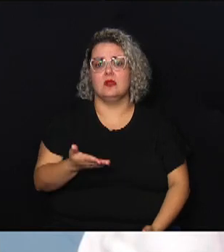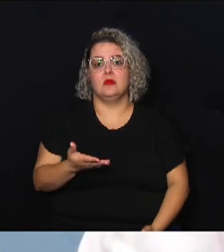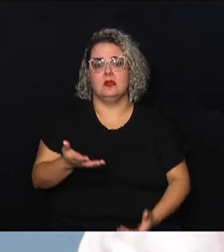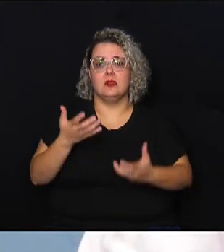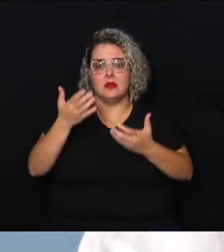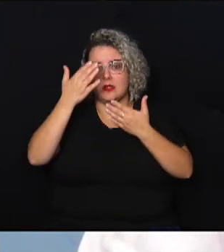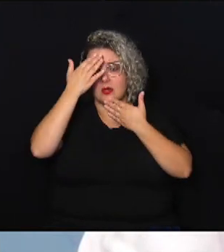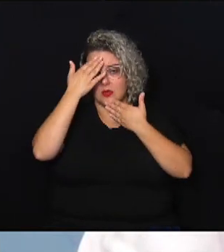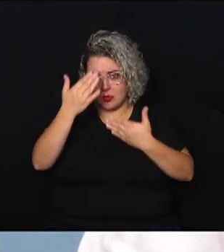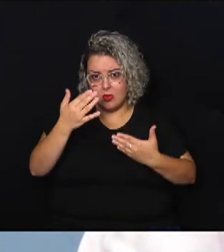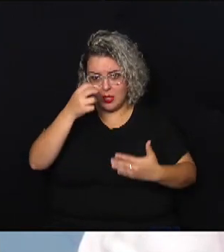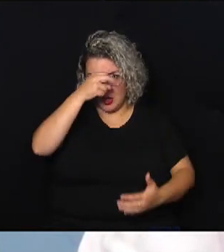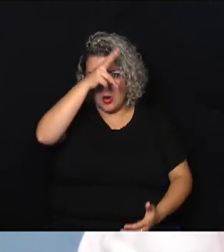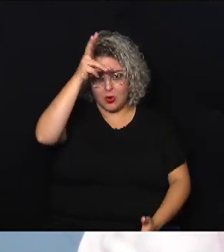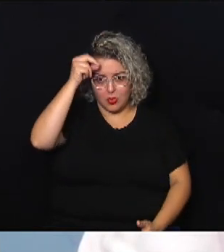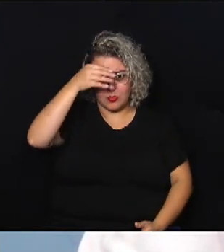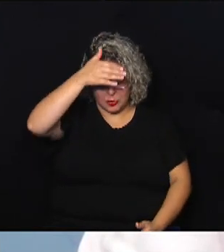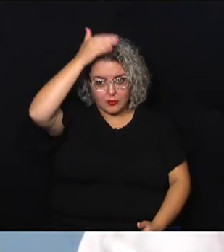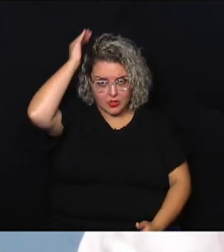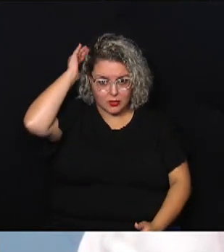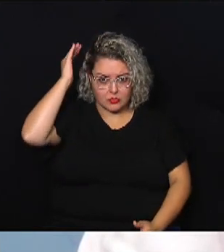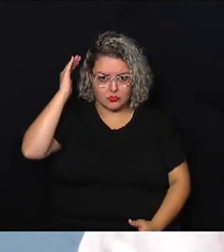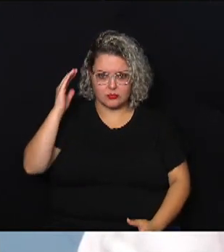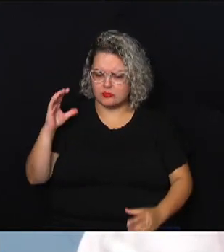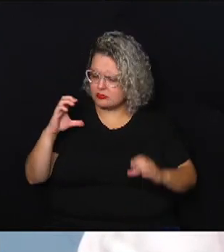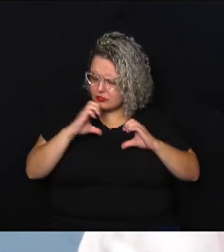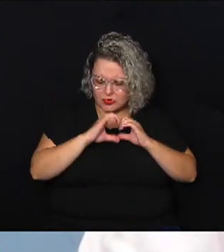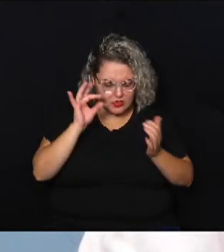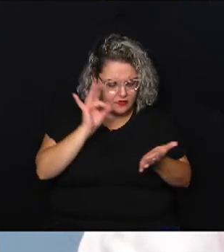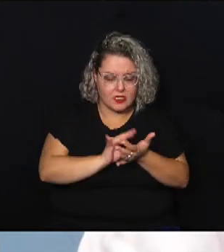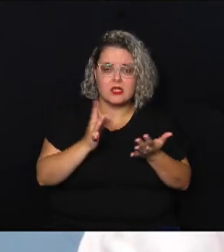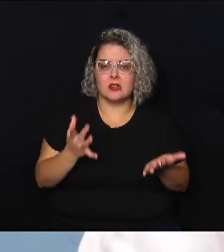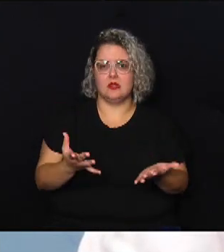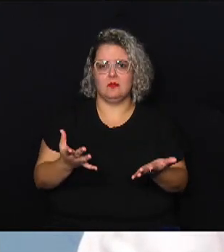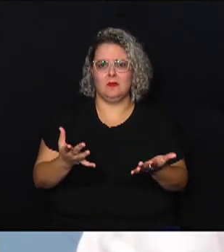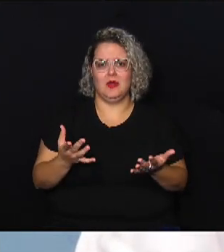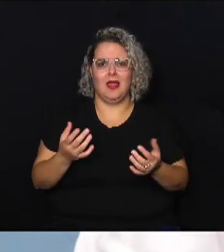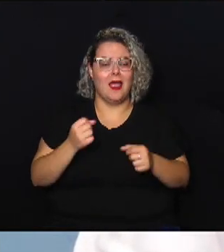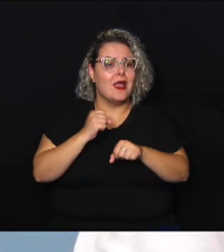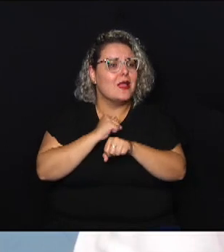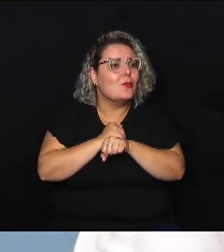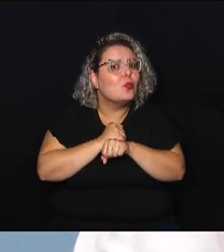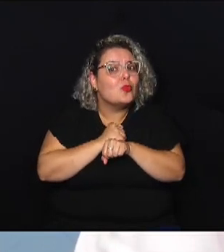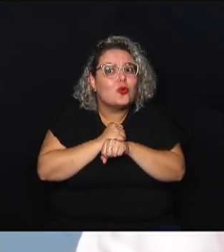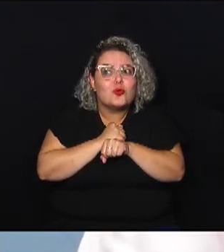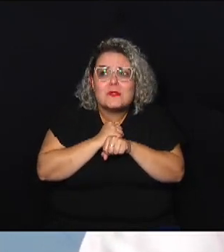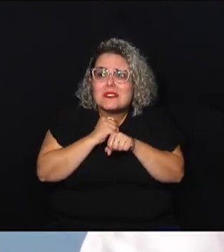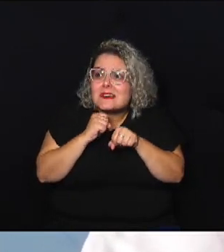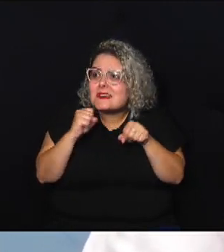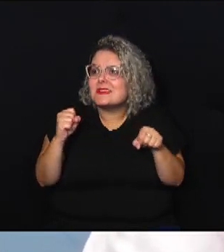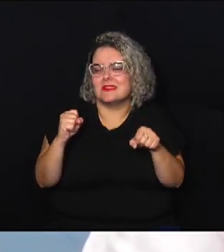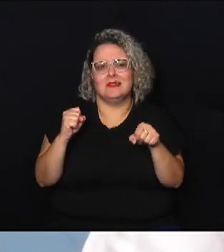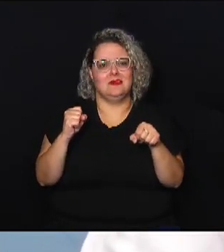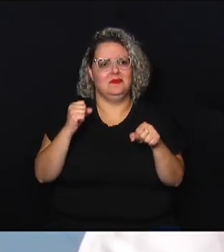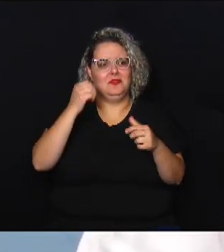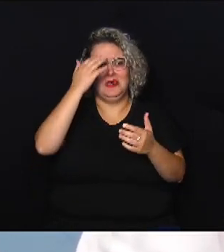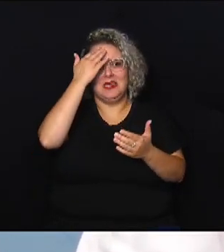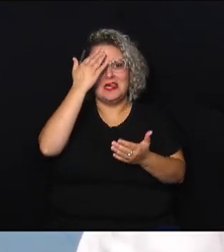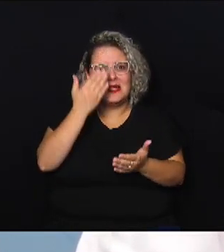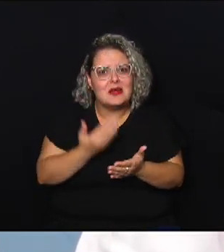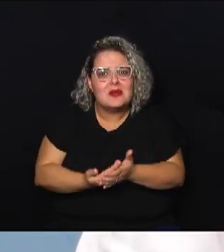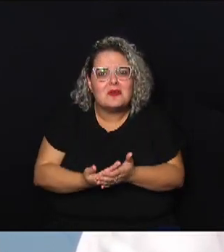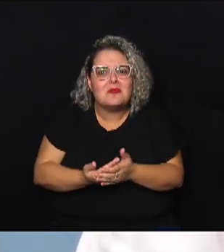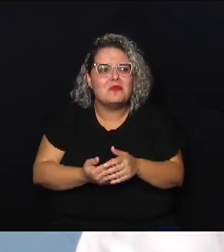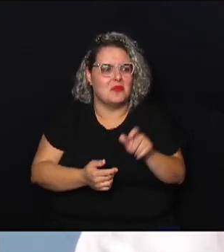ao prefeito de todo o coração porque é impossível acreditar que um ser humano que eu não posso nem chamar de ser